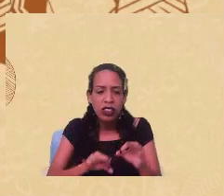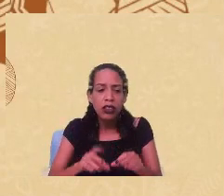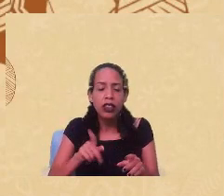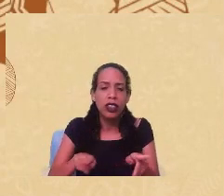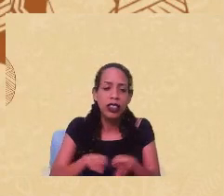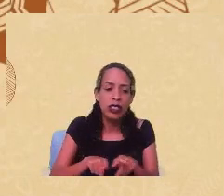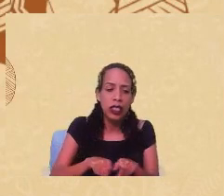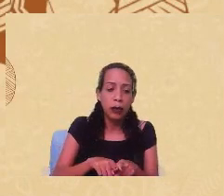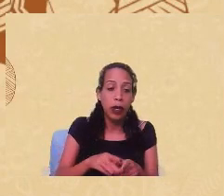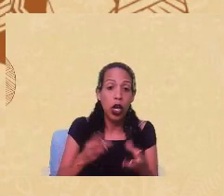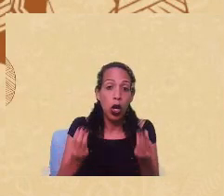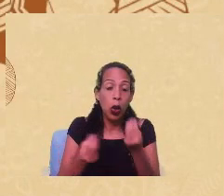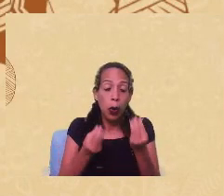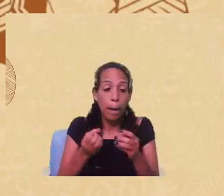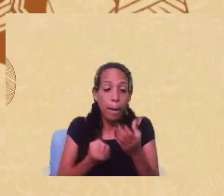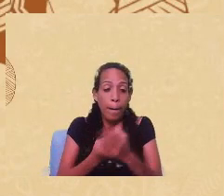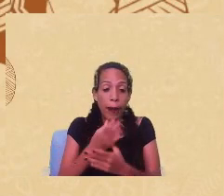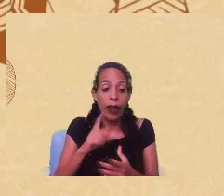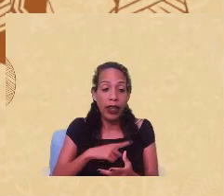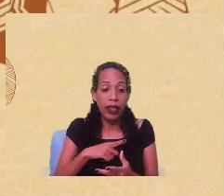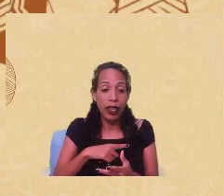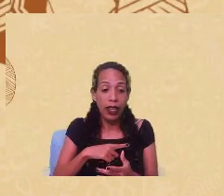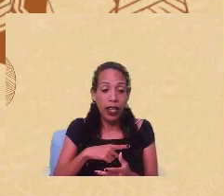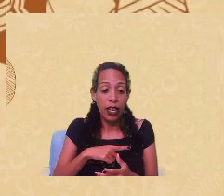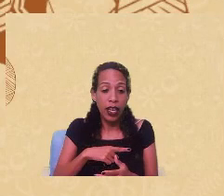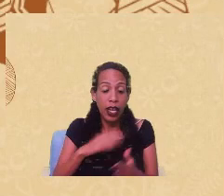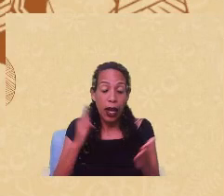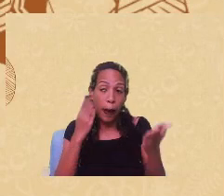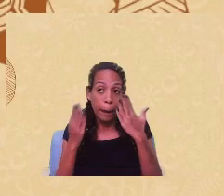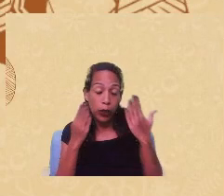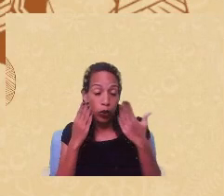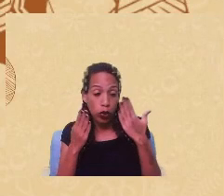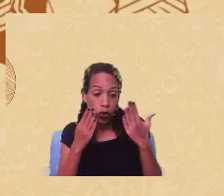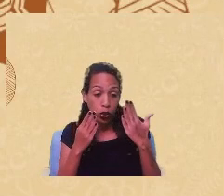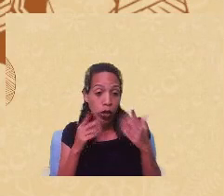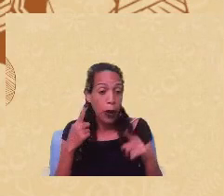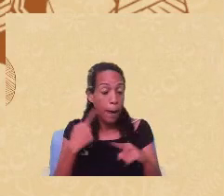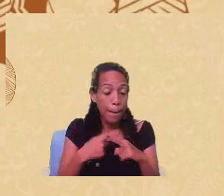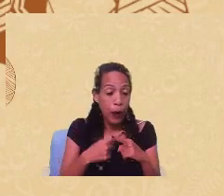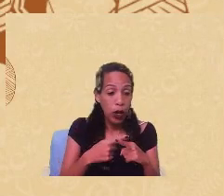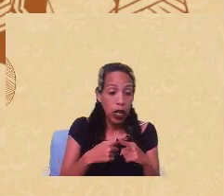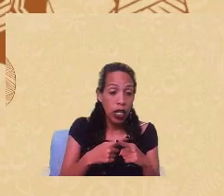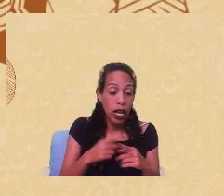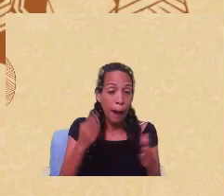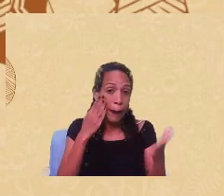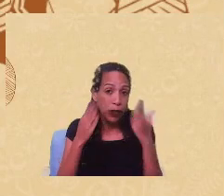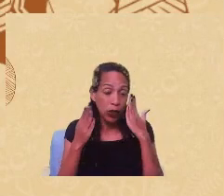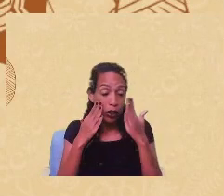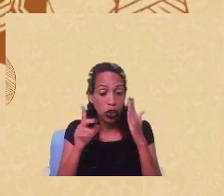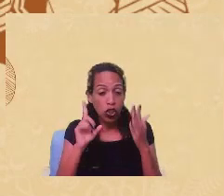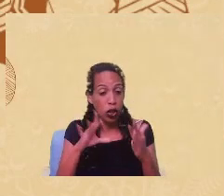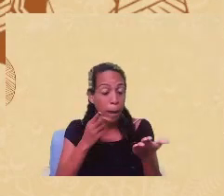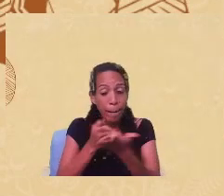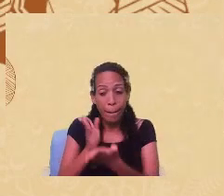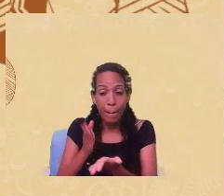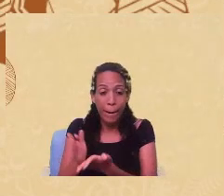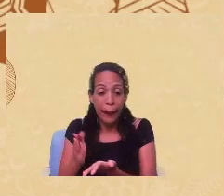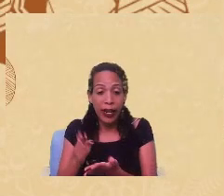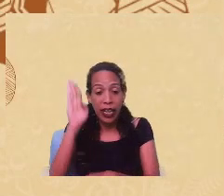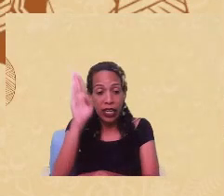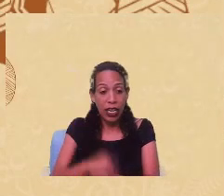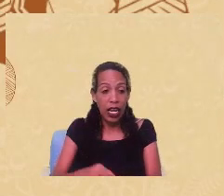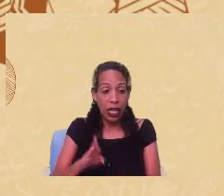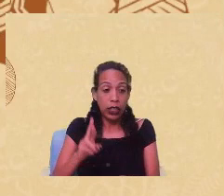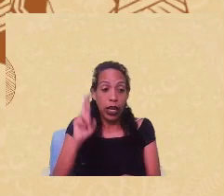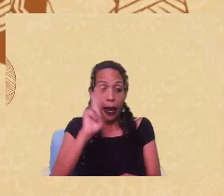compulsórias, tem sido inaudíveis à psicologia, porque efetivamente a psicologia só passa a se ocupar das funções reprodutivas